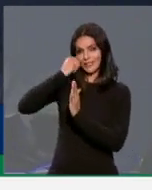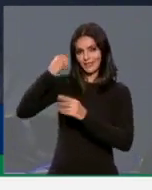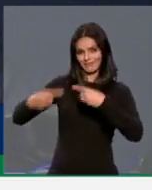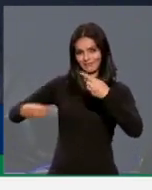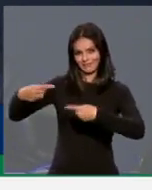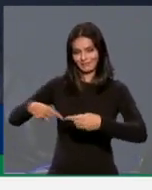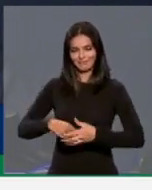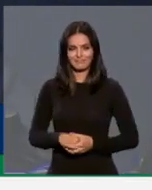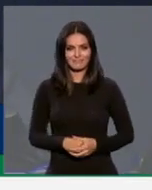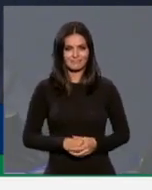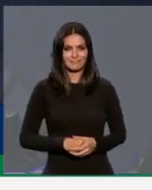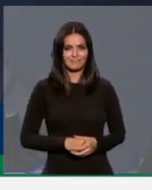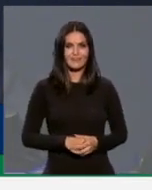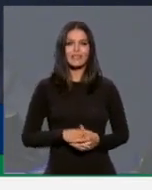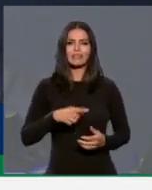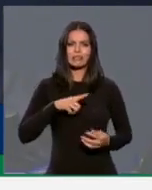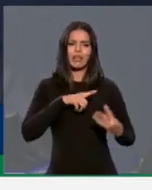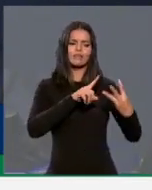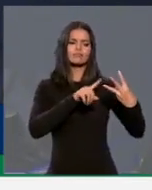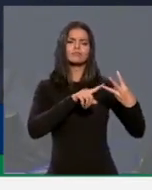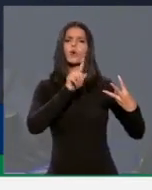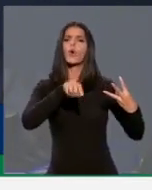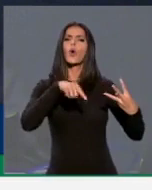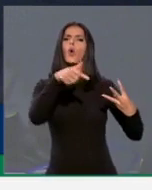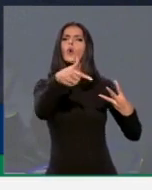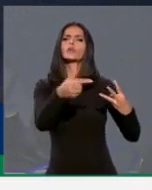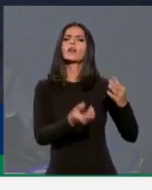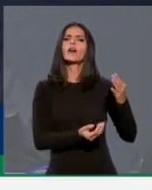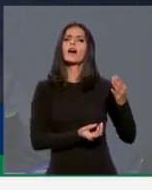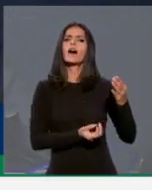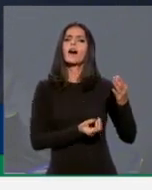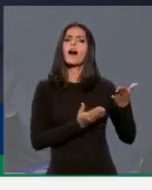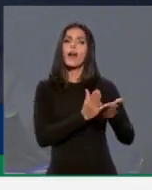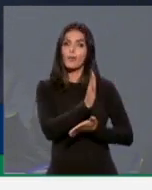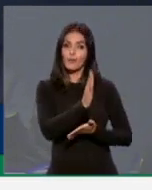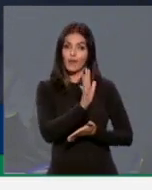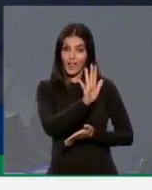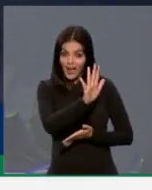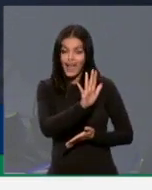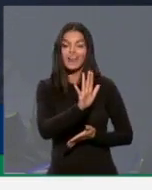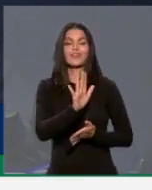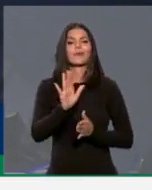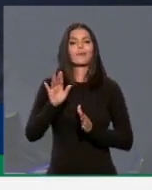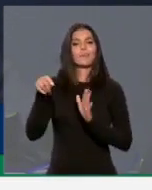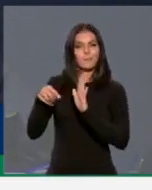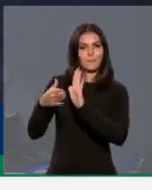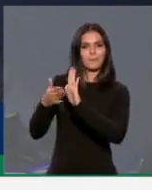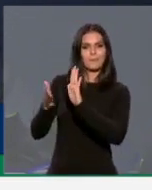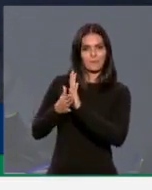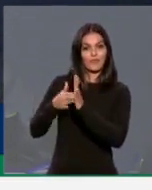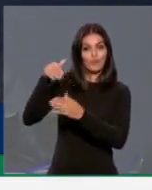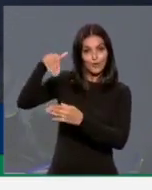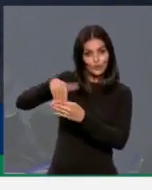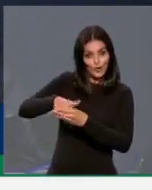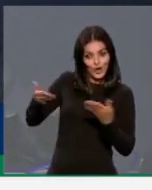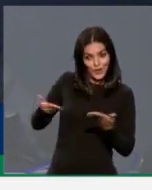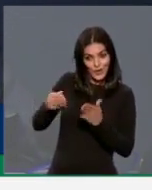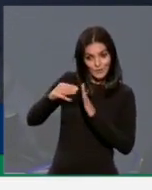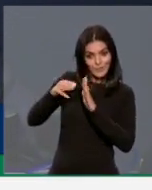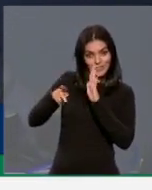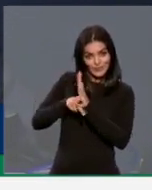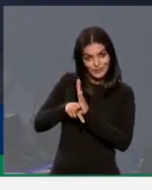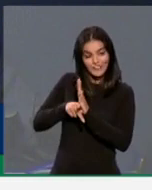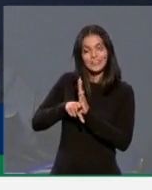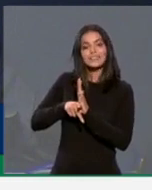uma outra matéria aprovada pelos deputados, aliás, essa que os deputados votaram agora, essa medida